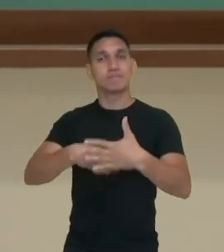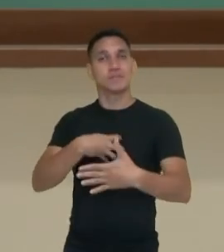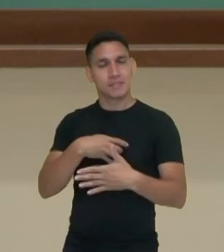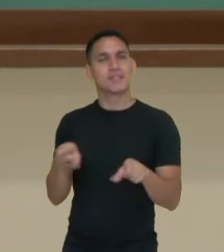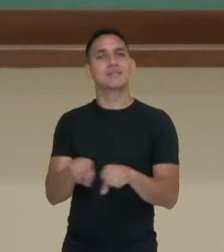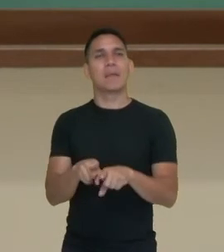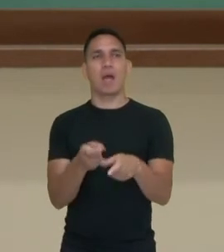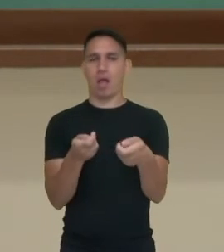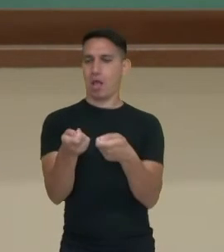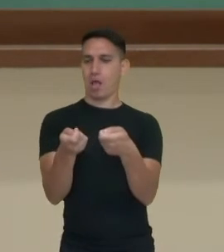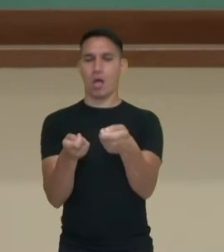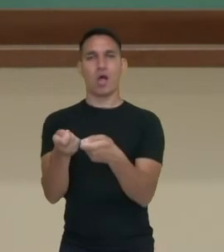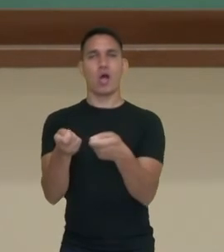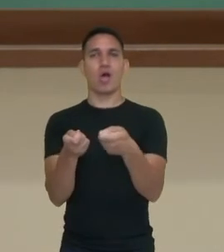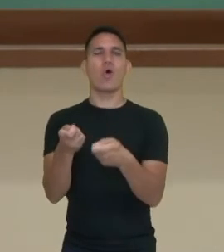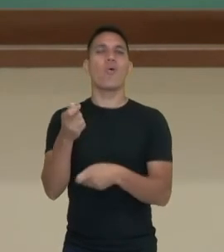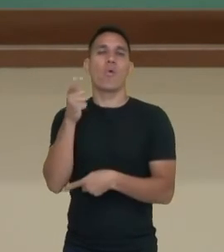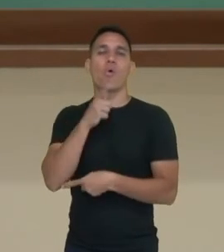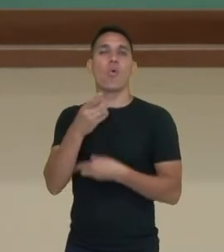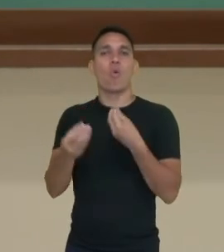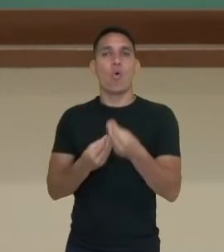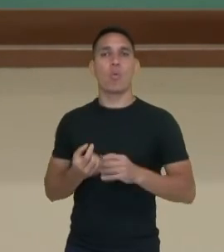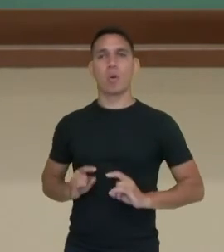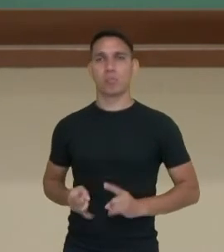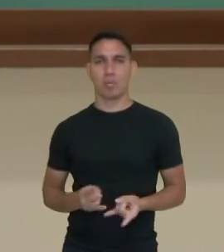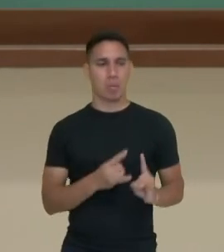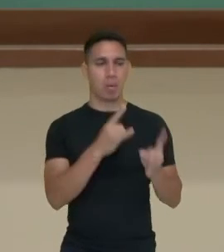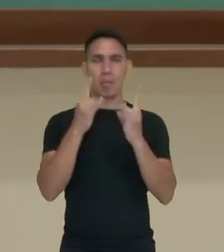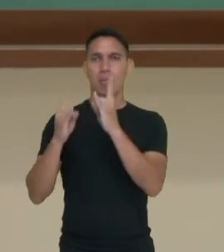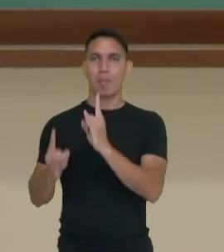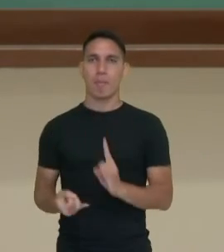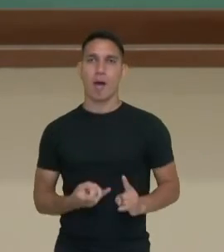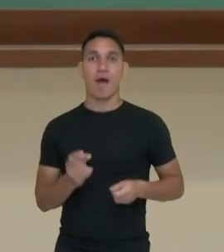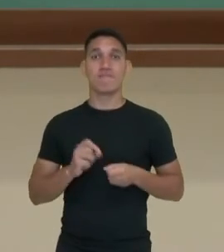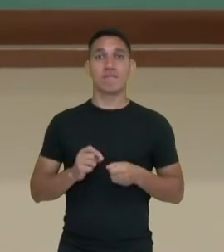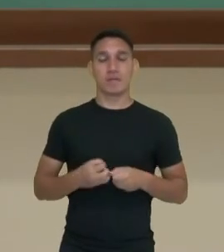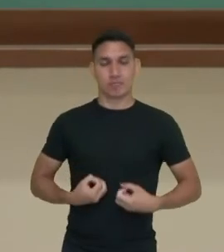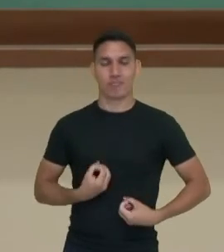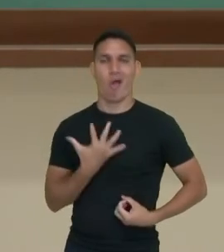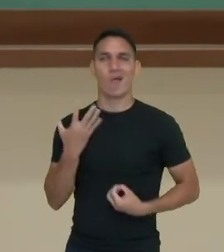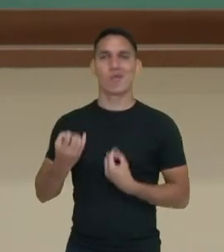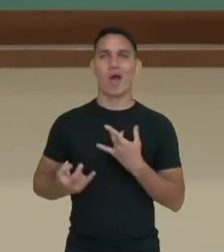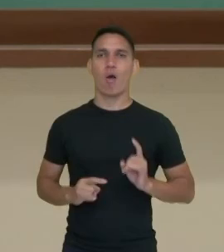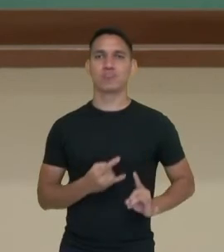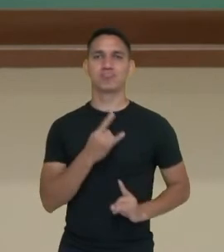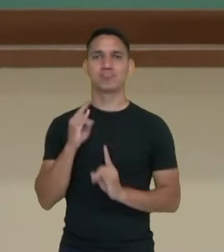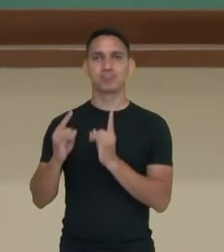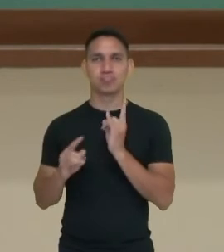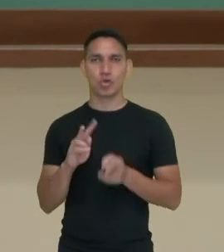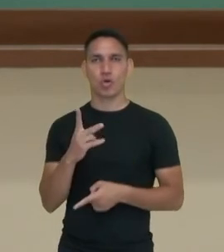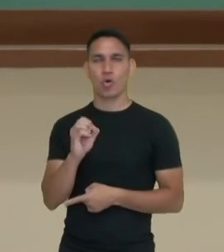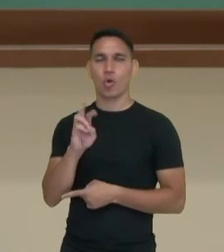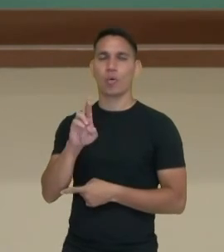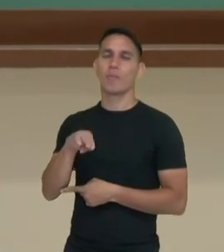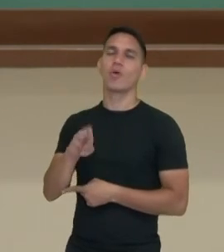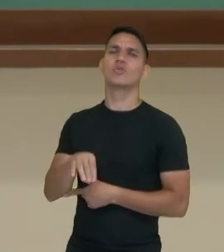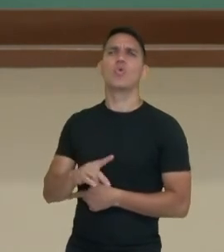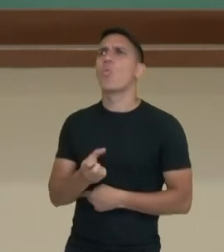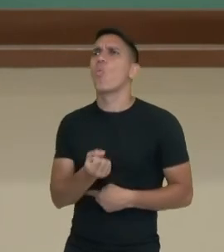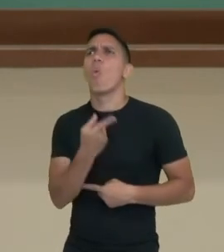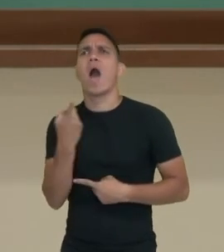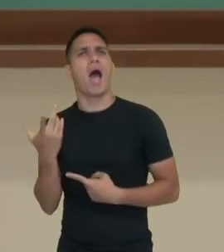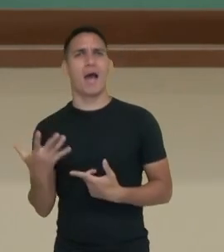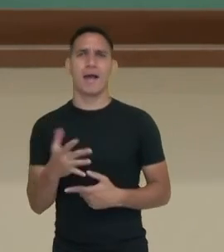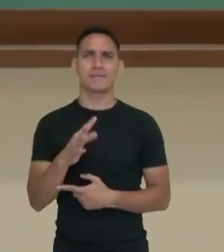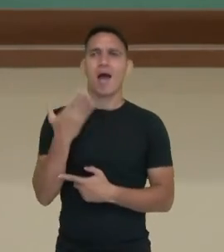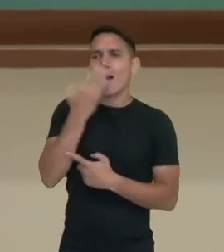regular também, né? Com o auxílio do sistema endócrino, os hormônios que são produzidos pelo corpo. Vão regular a quantidade de açúcar, a quantidade de